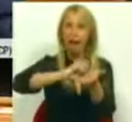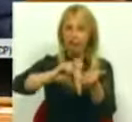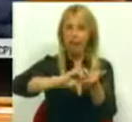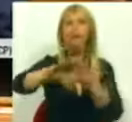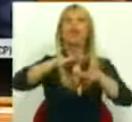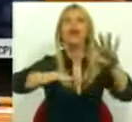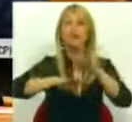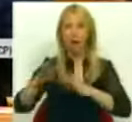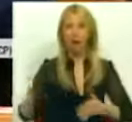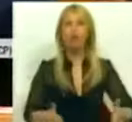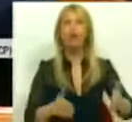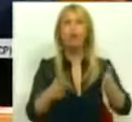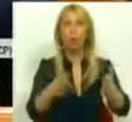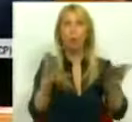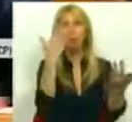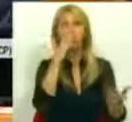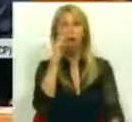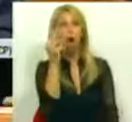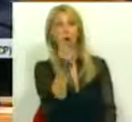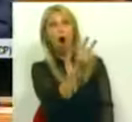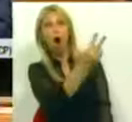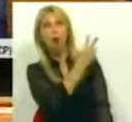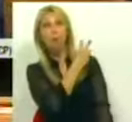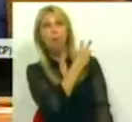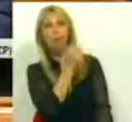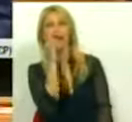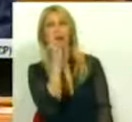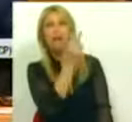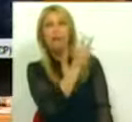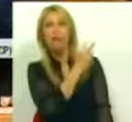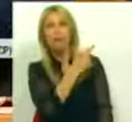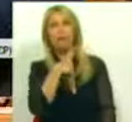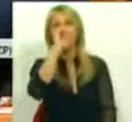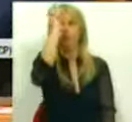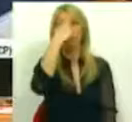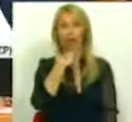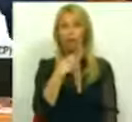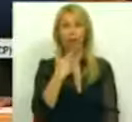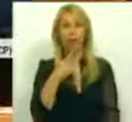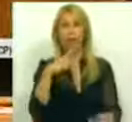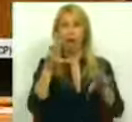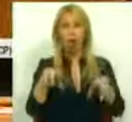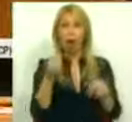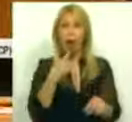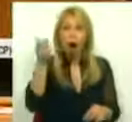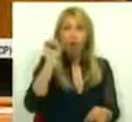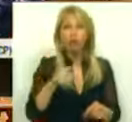caminho e ao olhar-se para trás vê-se a senda que jamais se há de voltar a pisar. Obrigado.